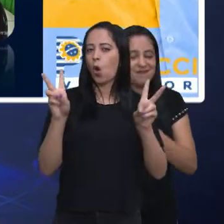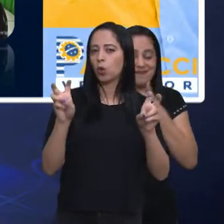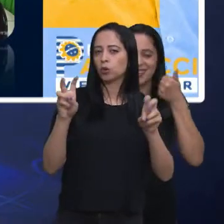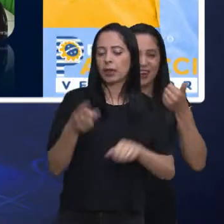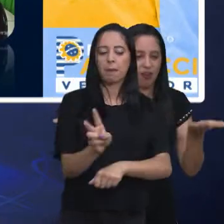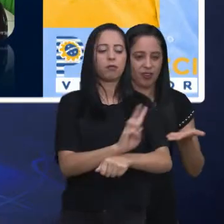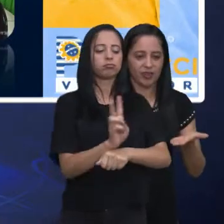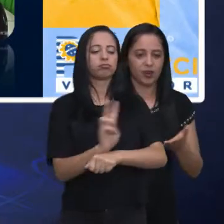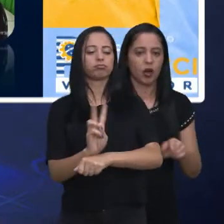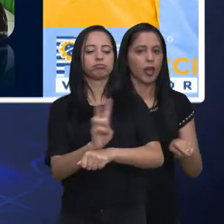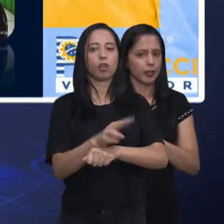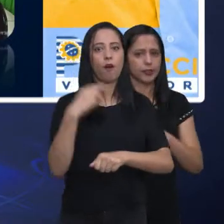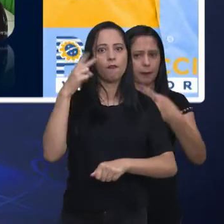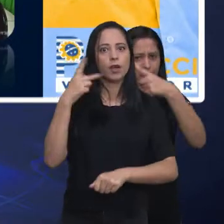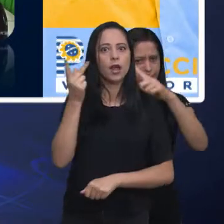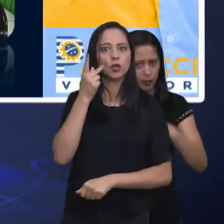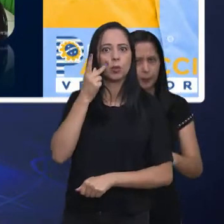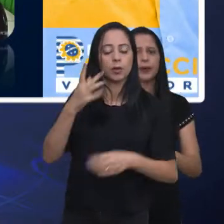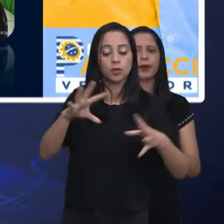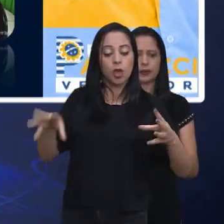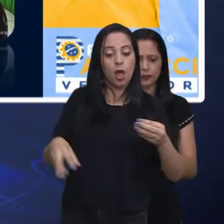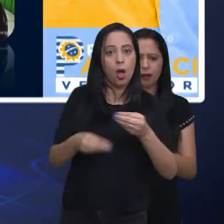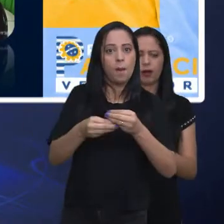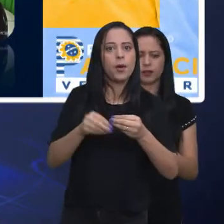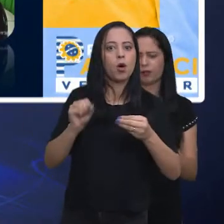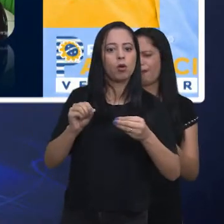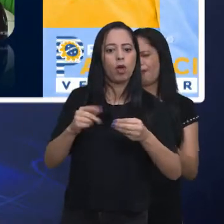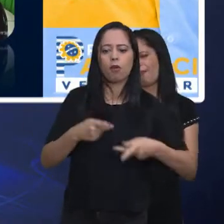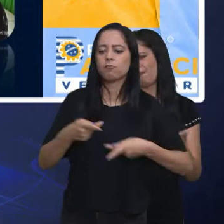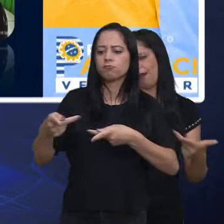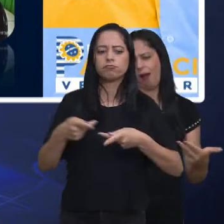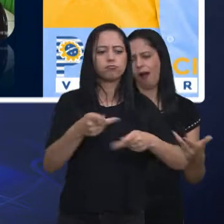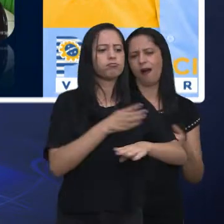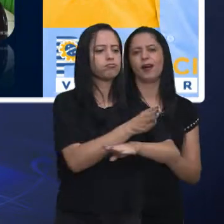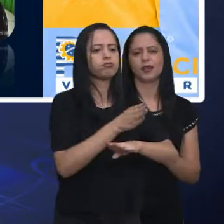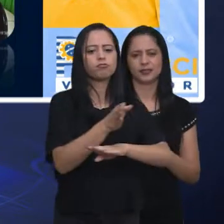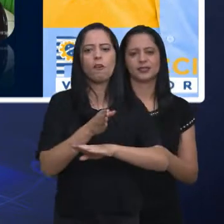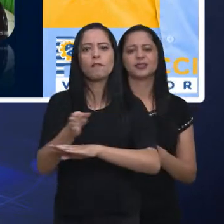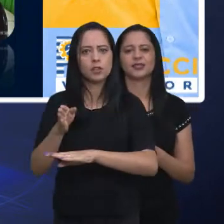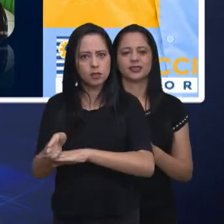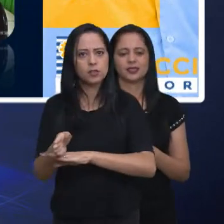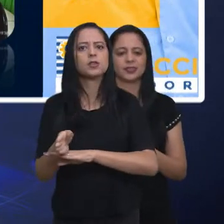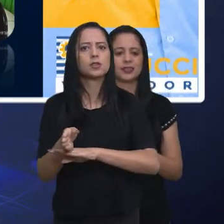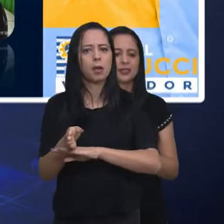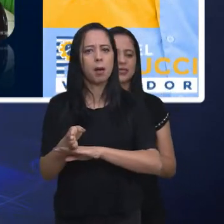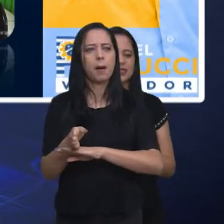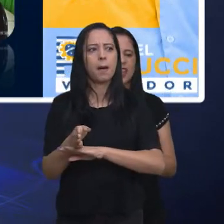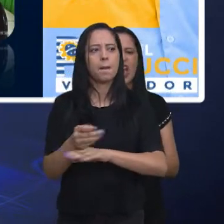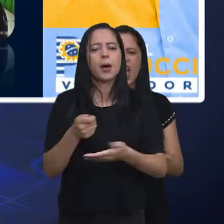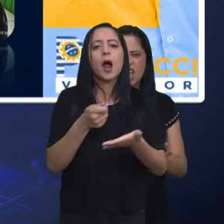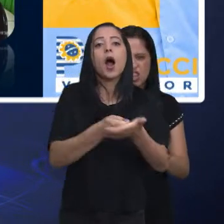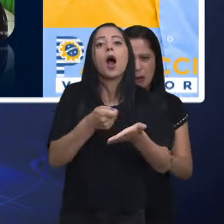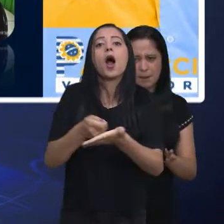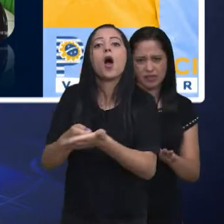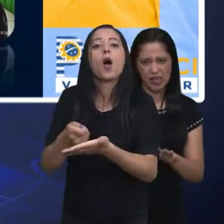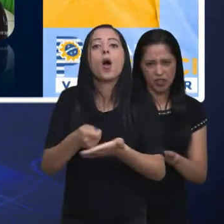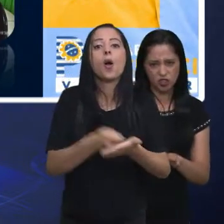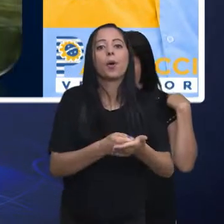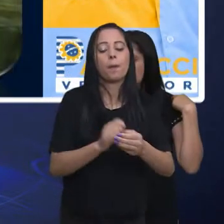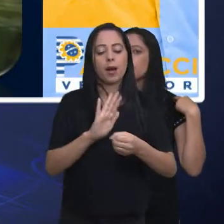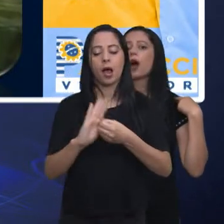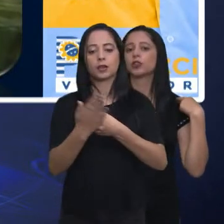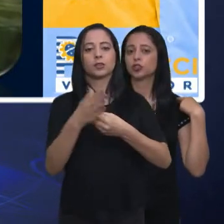o vereador Rafael Pascucci comentou sobre visitas que fez a gestores públicos da cidade para cobrar melhorias nos